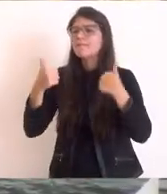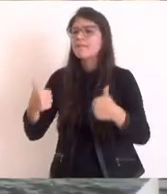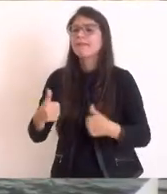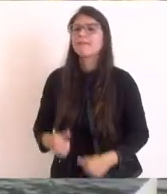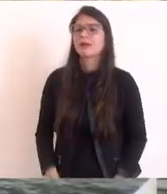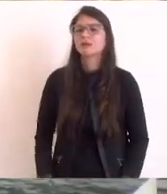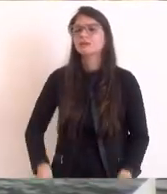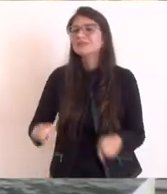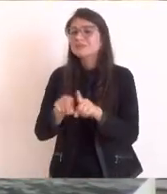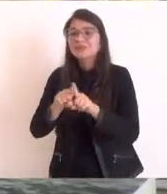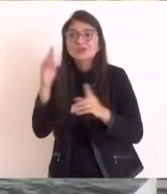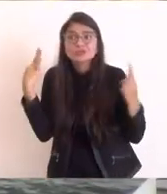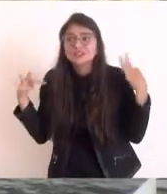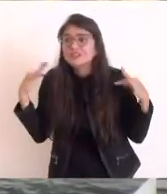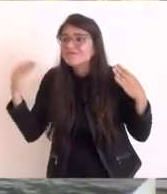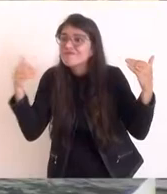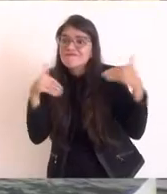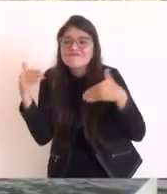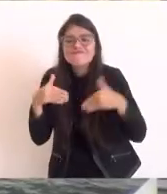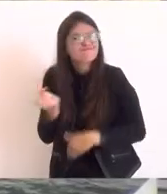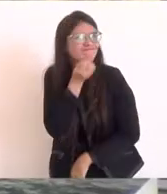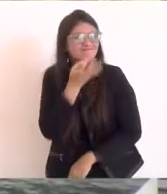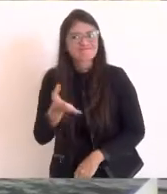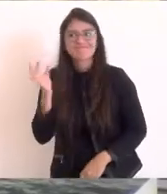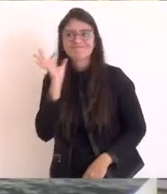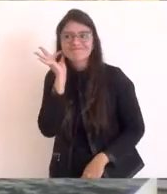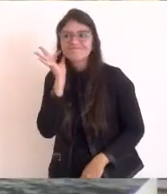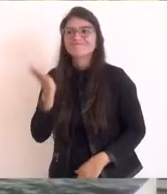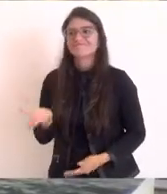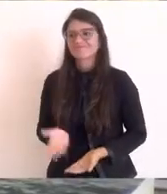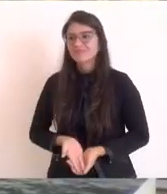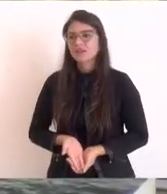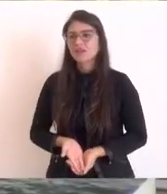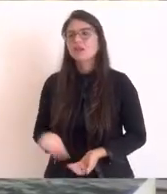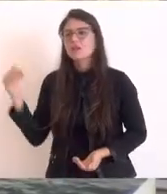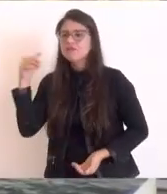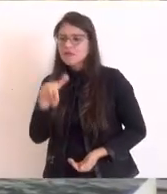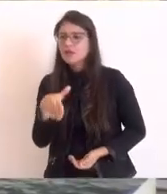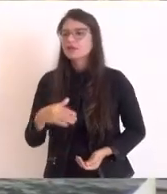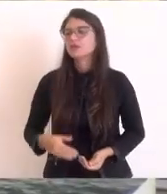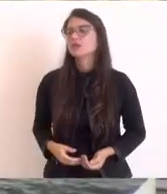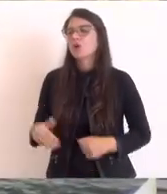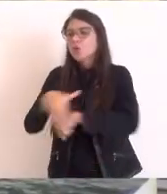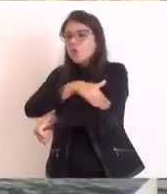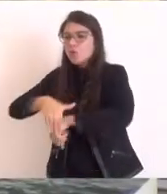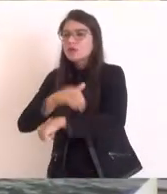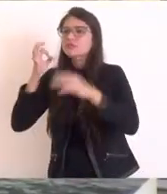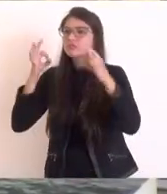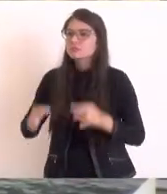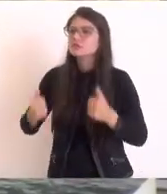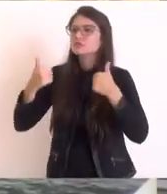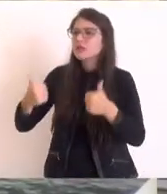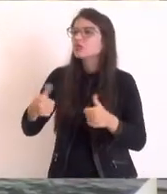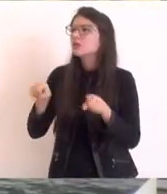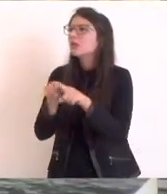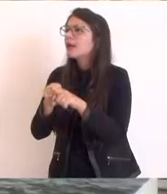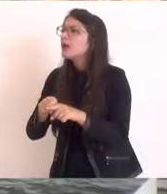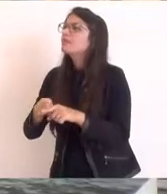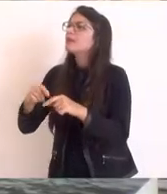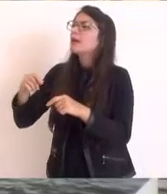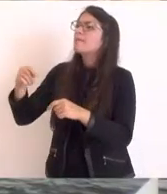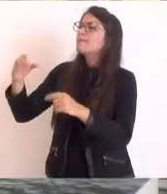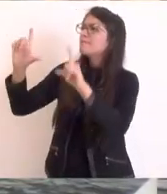mundo que é o turista, é o visitante. Ele tem que vir, ele tem que pegar uma estrada, tem que ter sinalização turística. Isso é